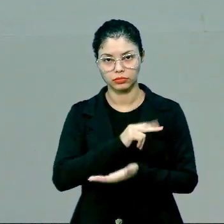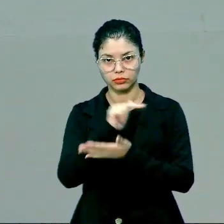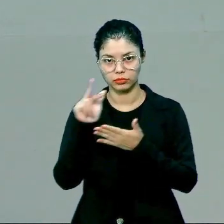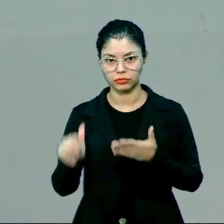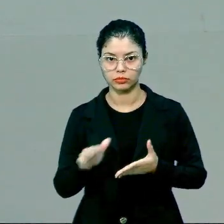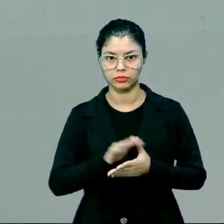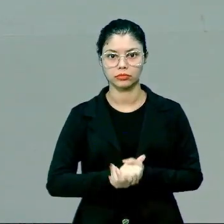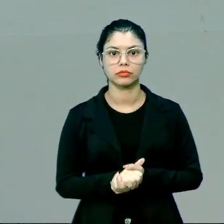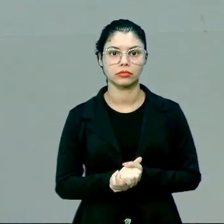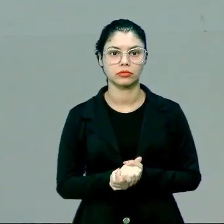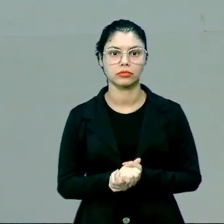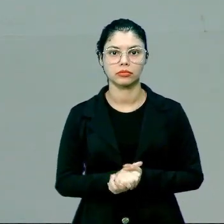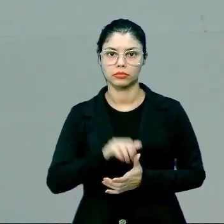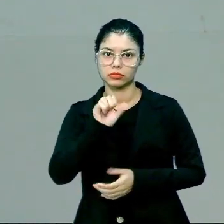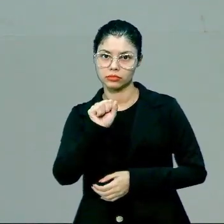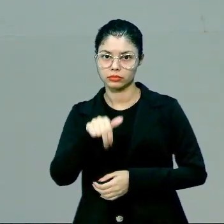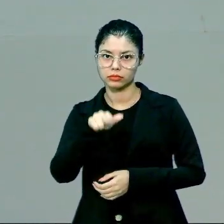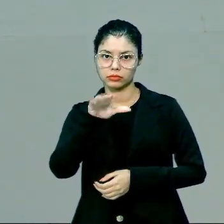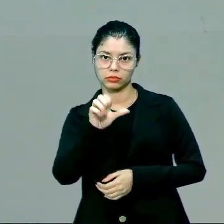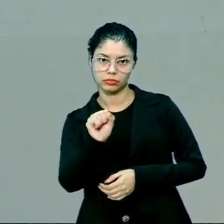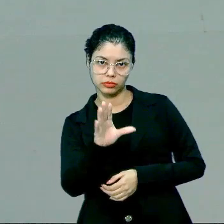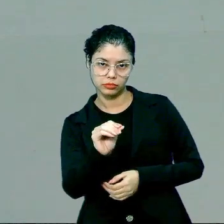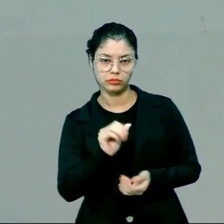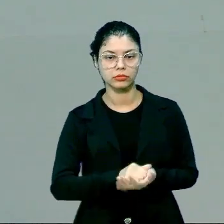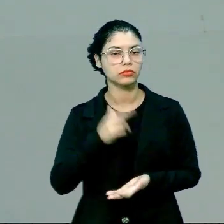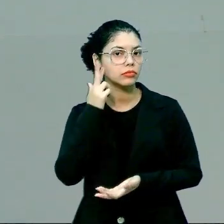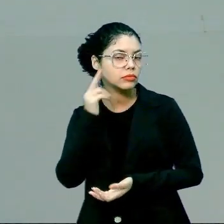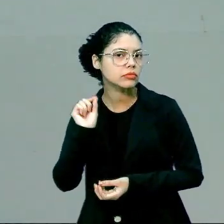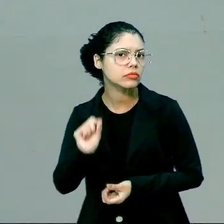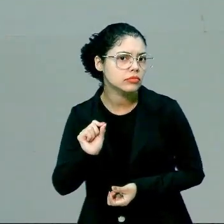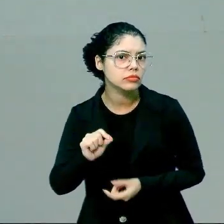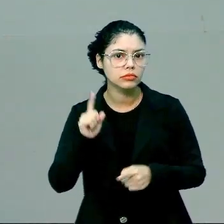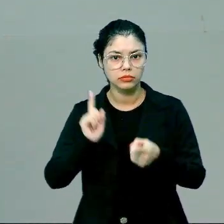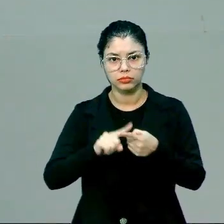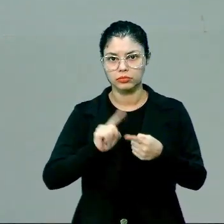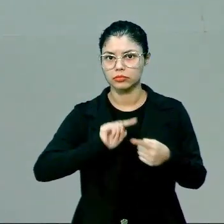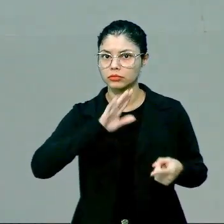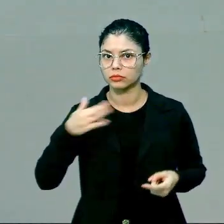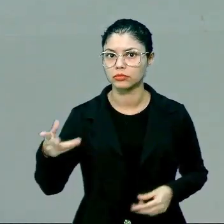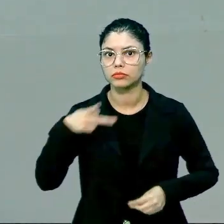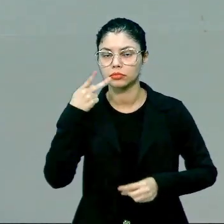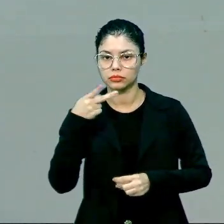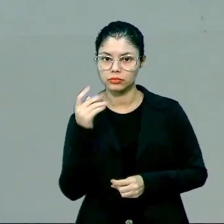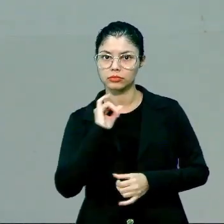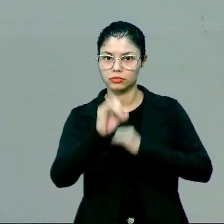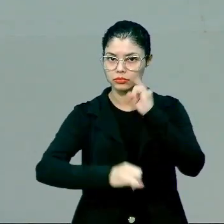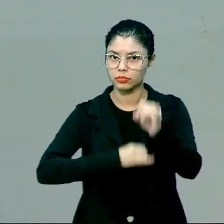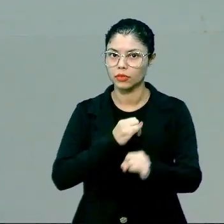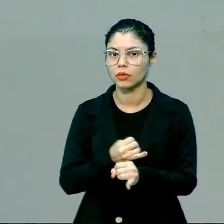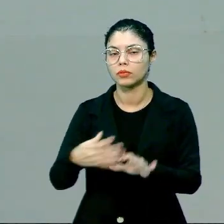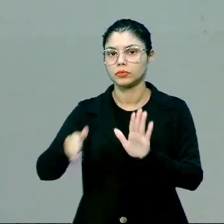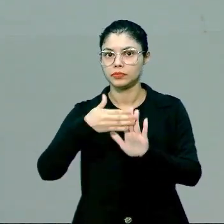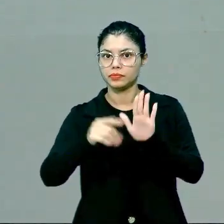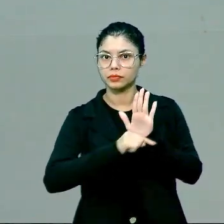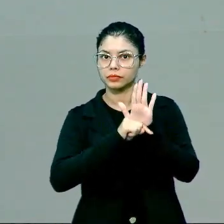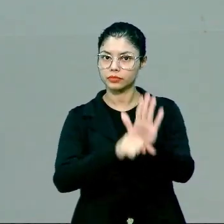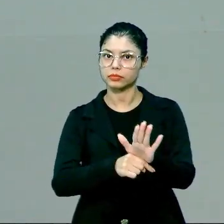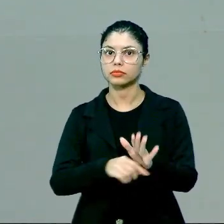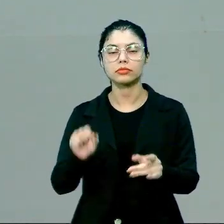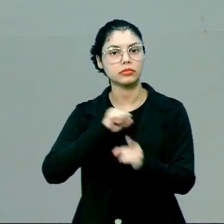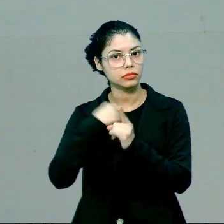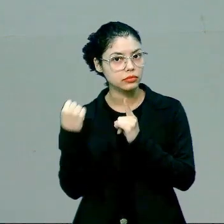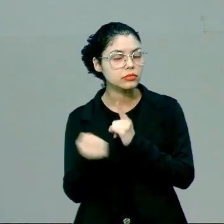aqui, um senso comum. Por que, professora, um senso comum? Porque quando eu digo que a internet propicia à